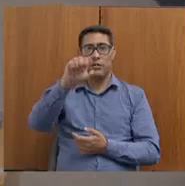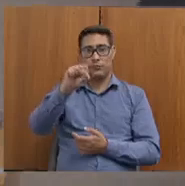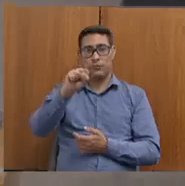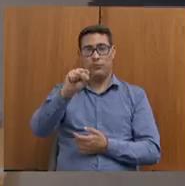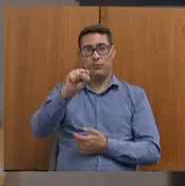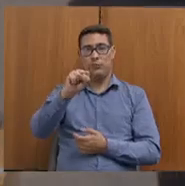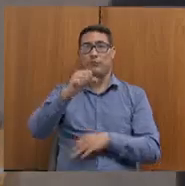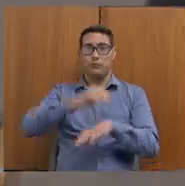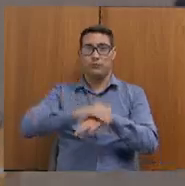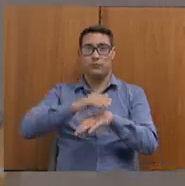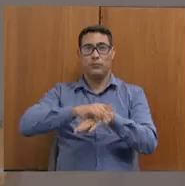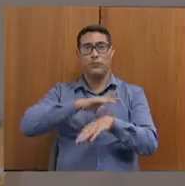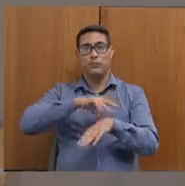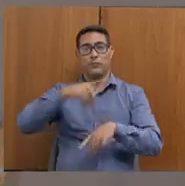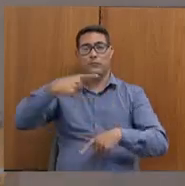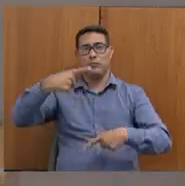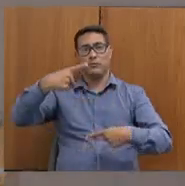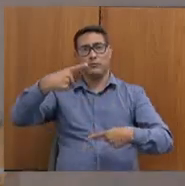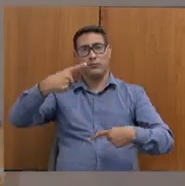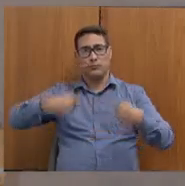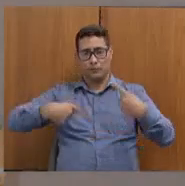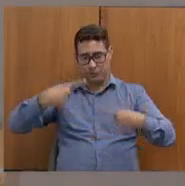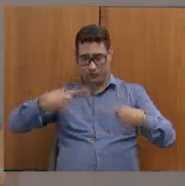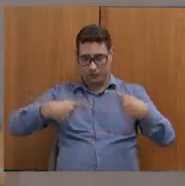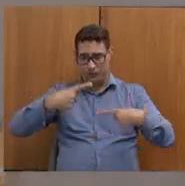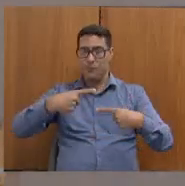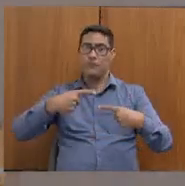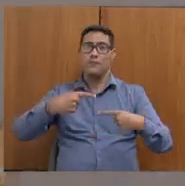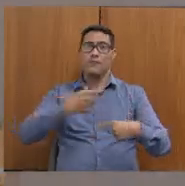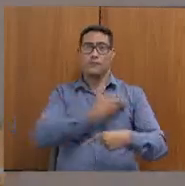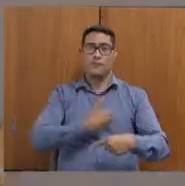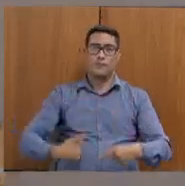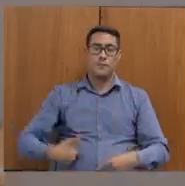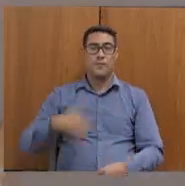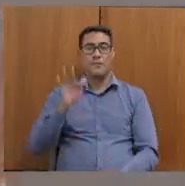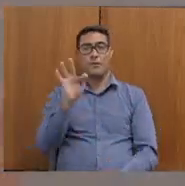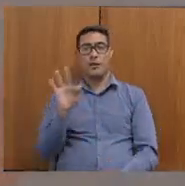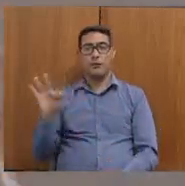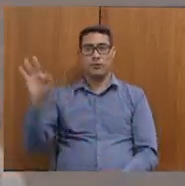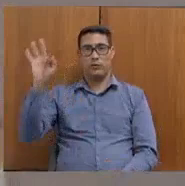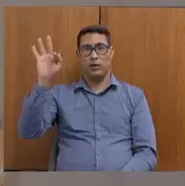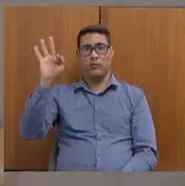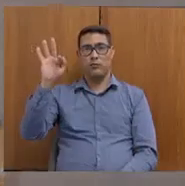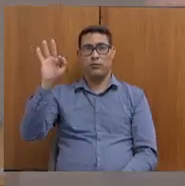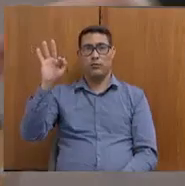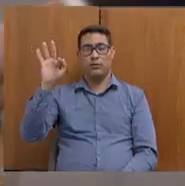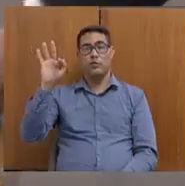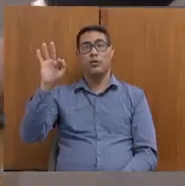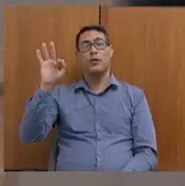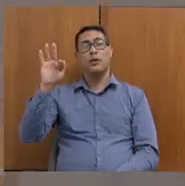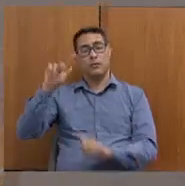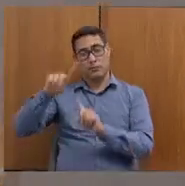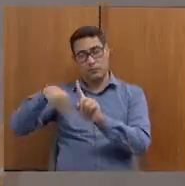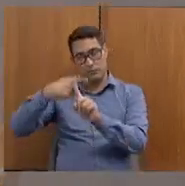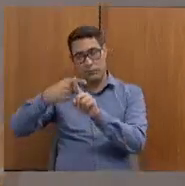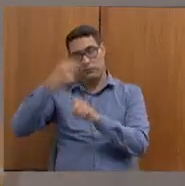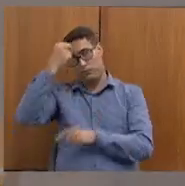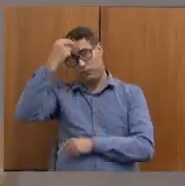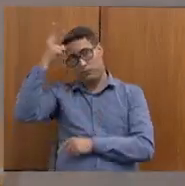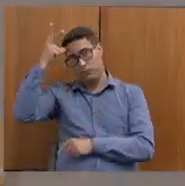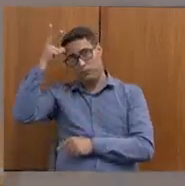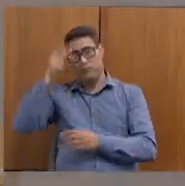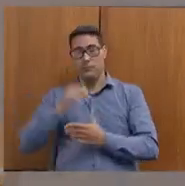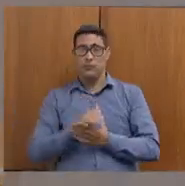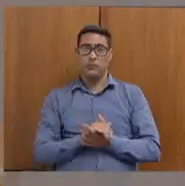cofinanciada pelo governo federal, pelo governo federal e município. Quando são